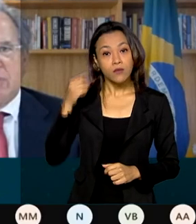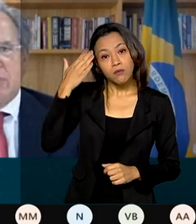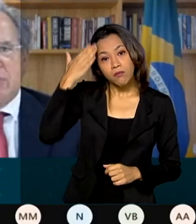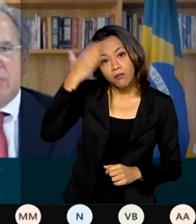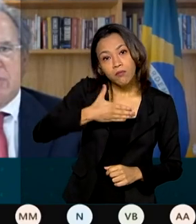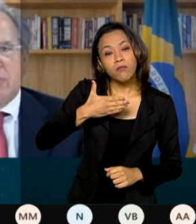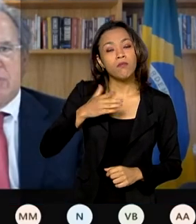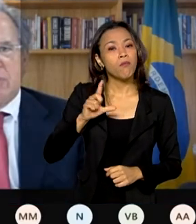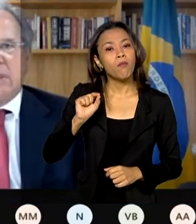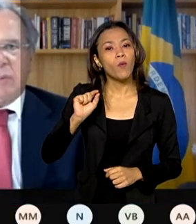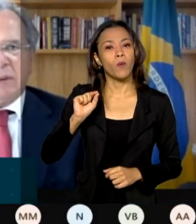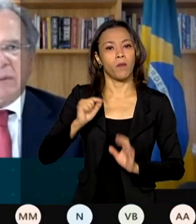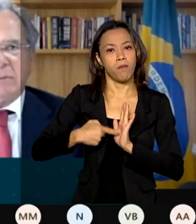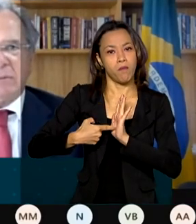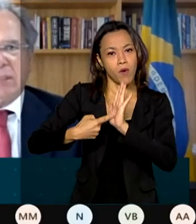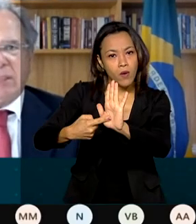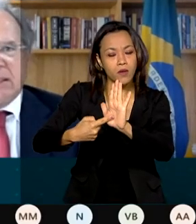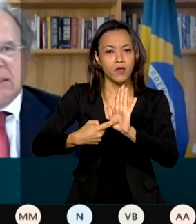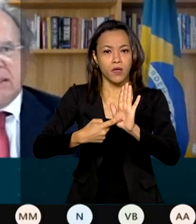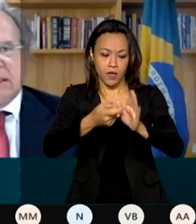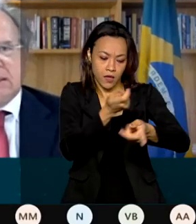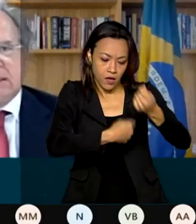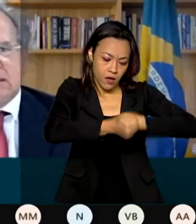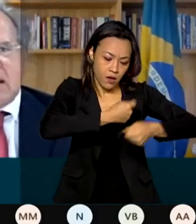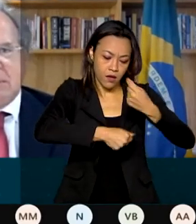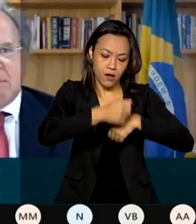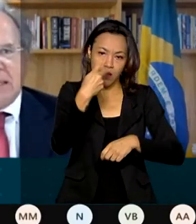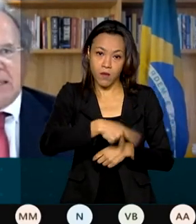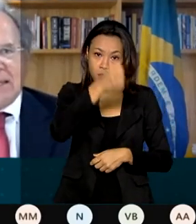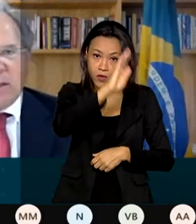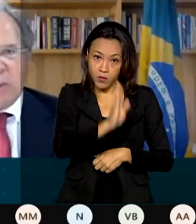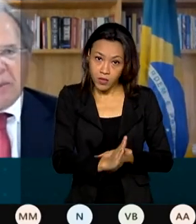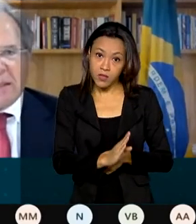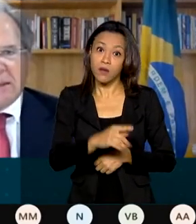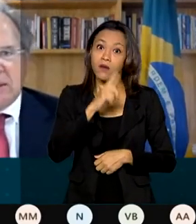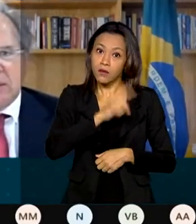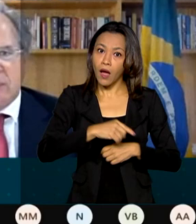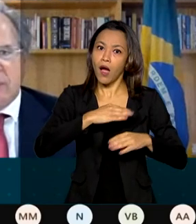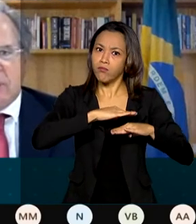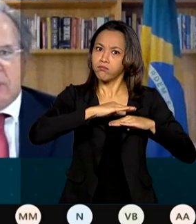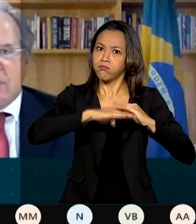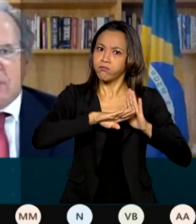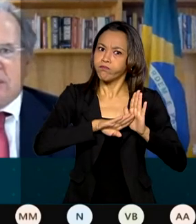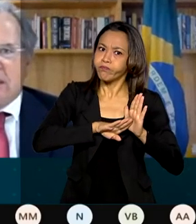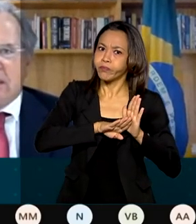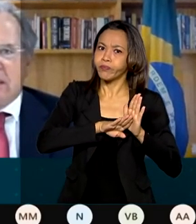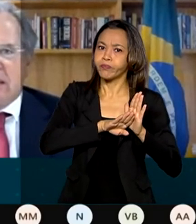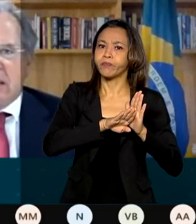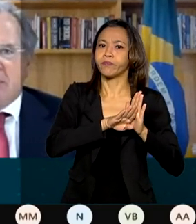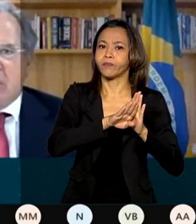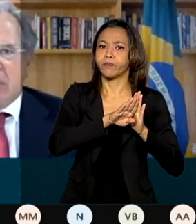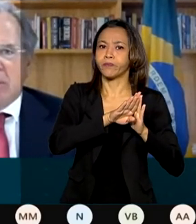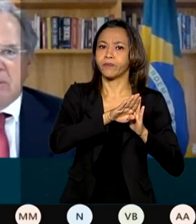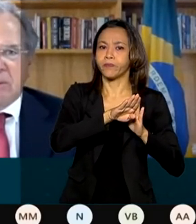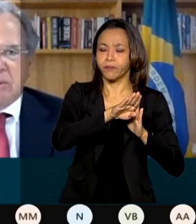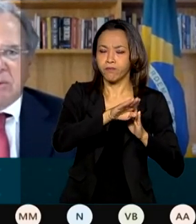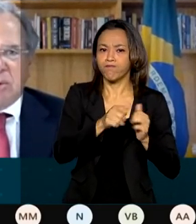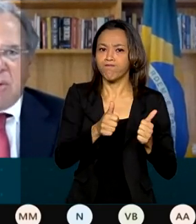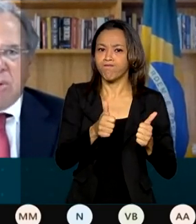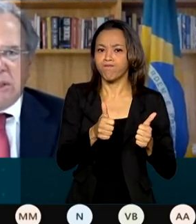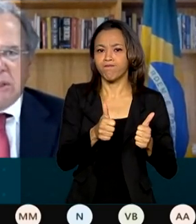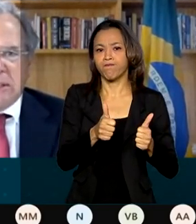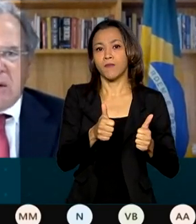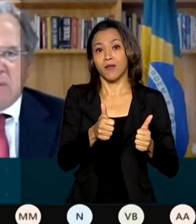a economia brasileira estava em plena recuperação após